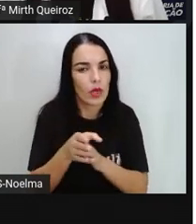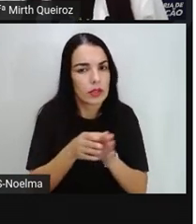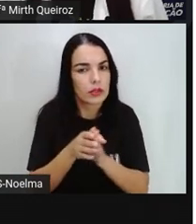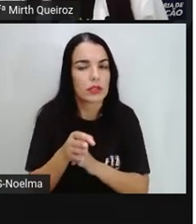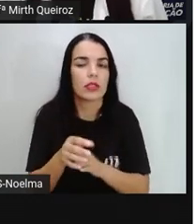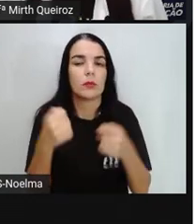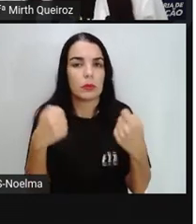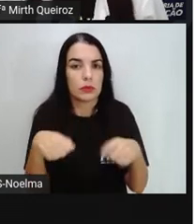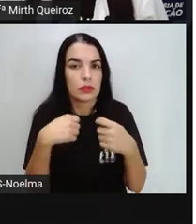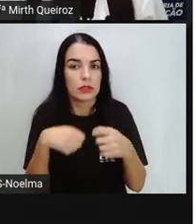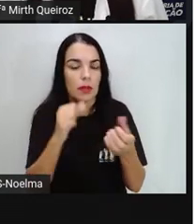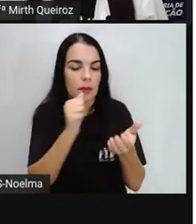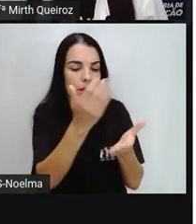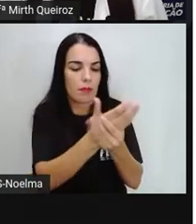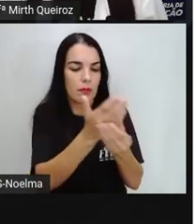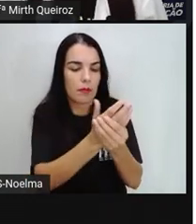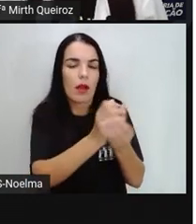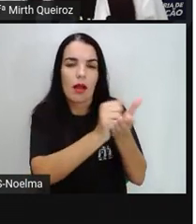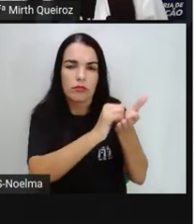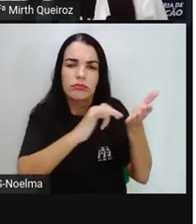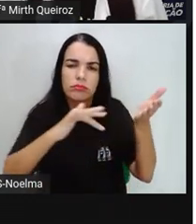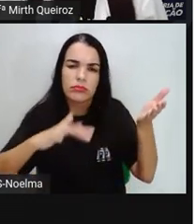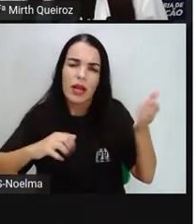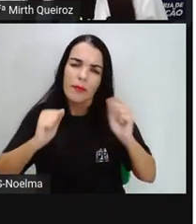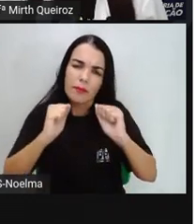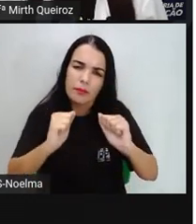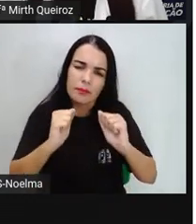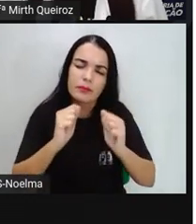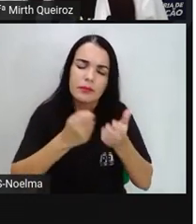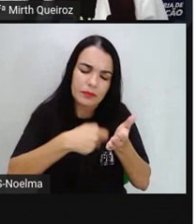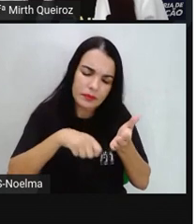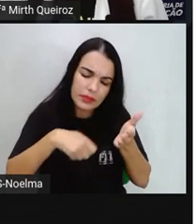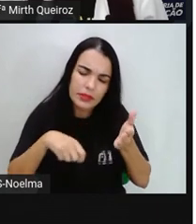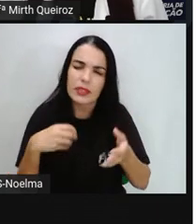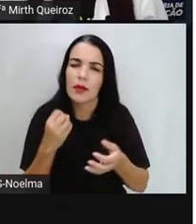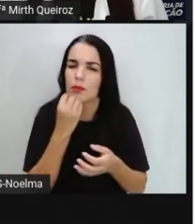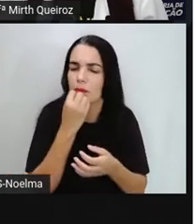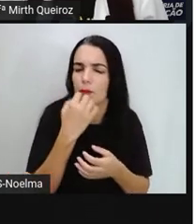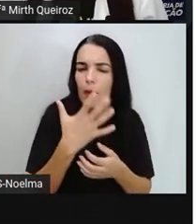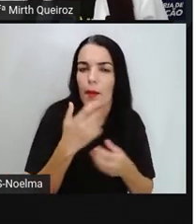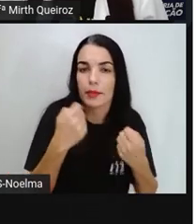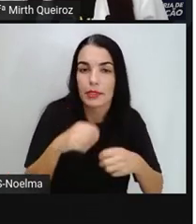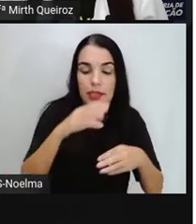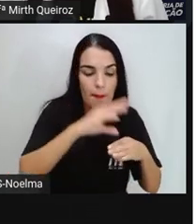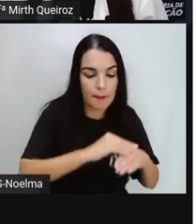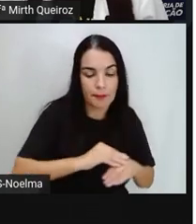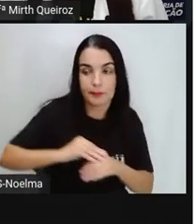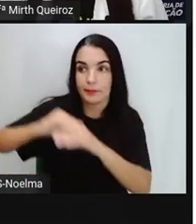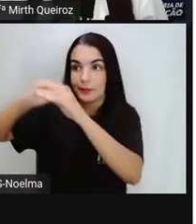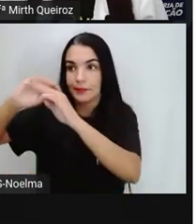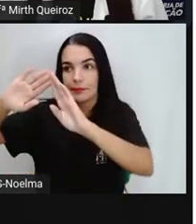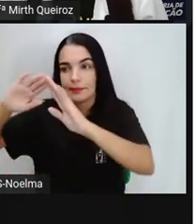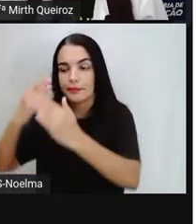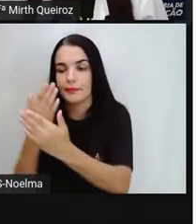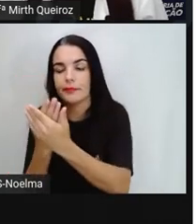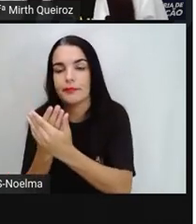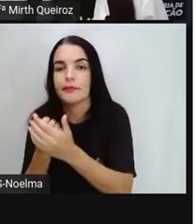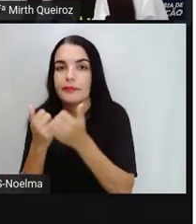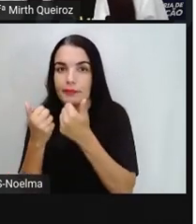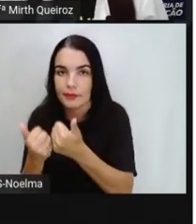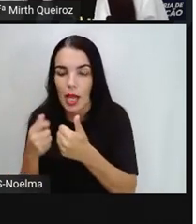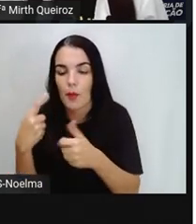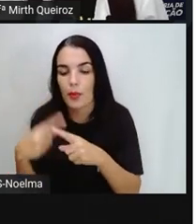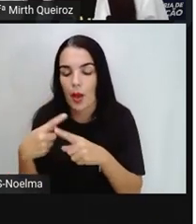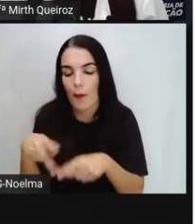sua professora, certo? Realize essa atividade com bastante capricho, elas devem ser devolvidas às escolas de vocês, aos seus professores, para que eles possam